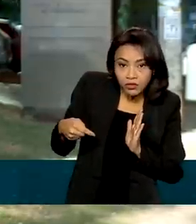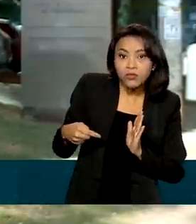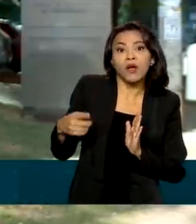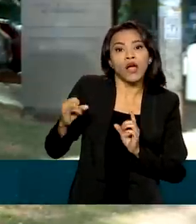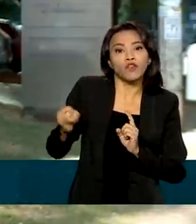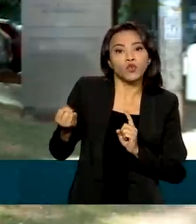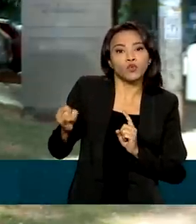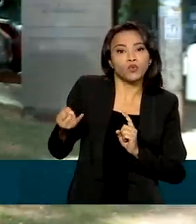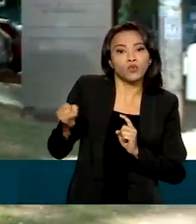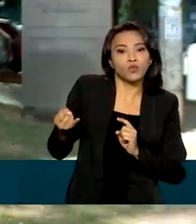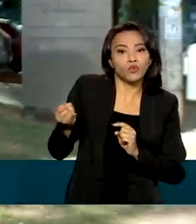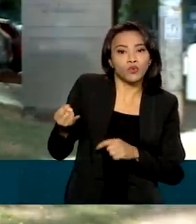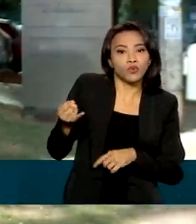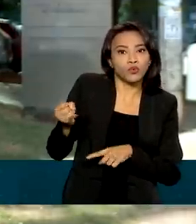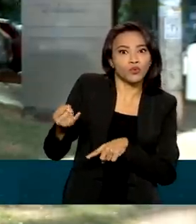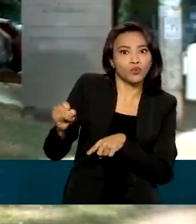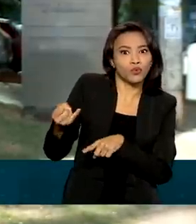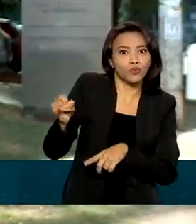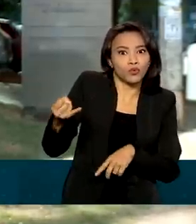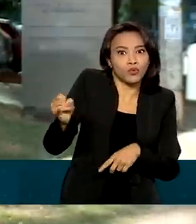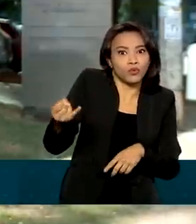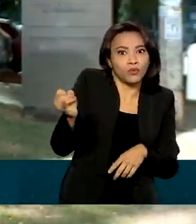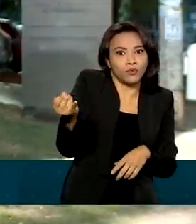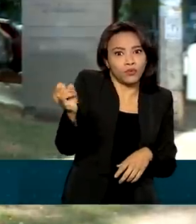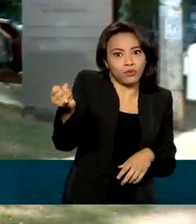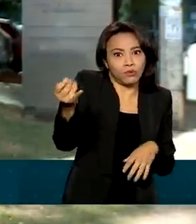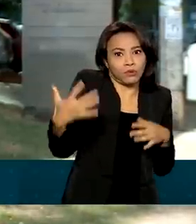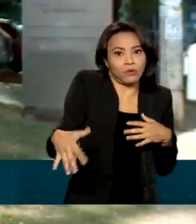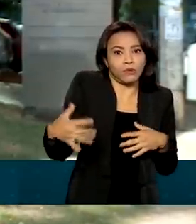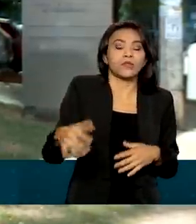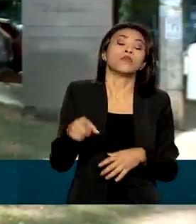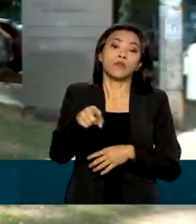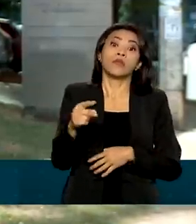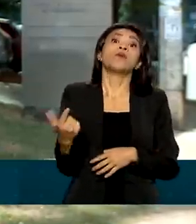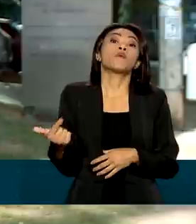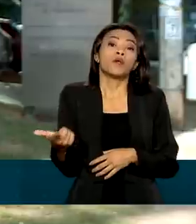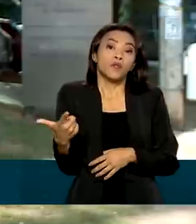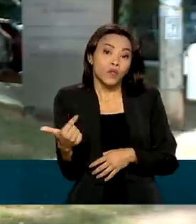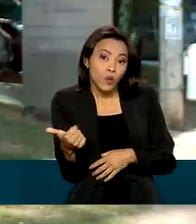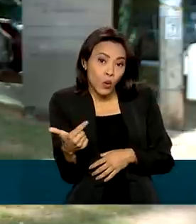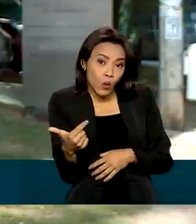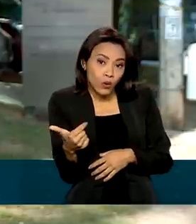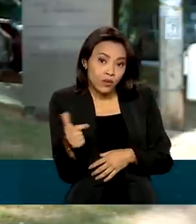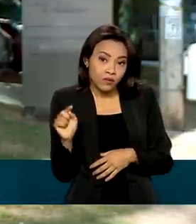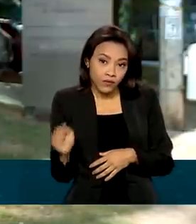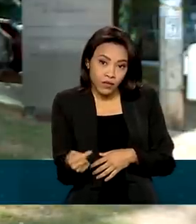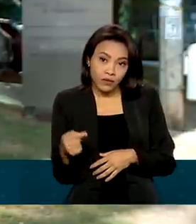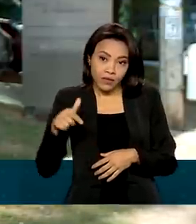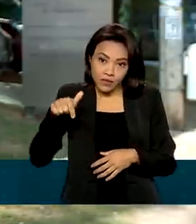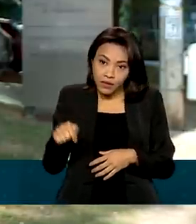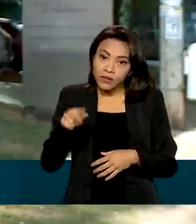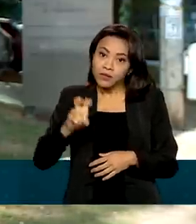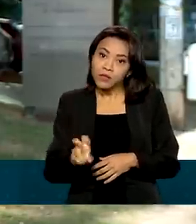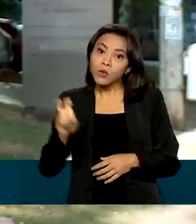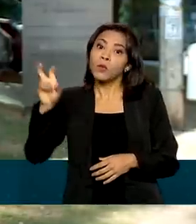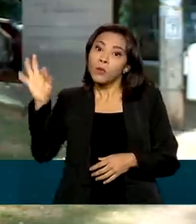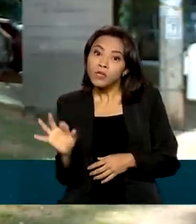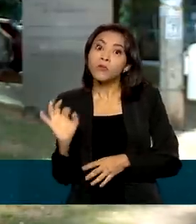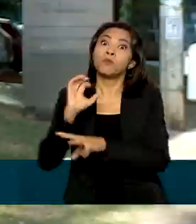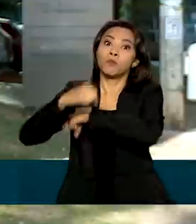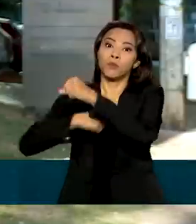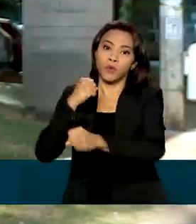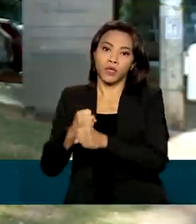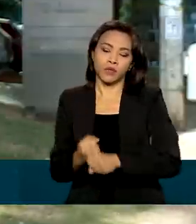correr juros de mora, corrigidos pela taxa Selic, atualmente em 12,75% ao ano. Além da